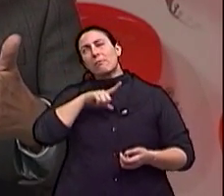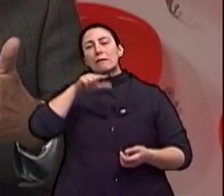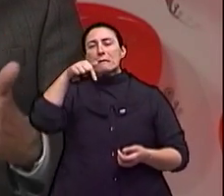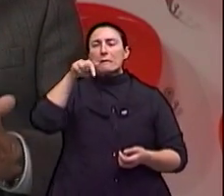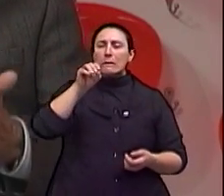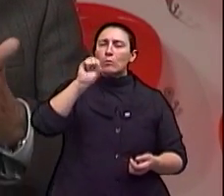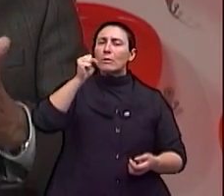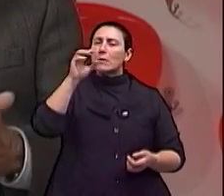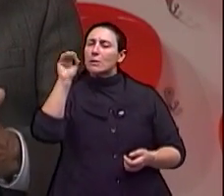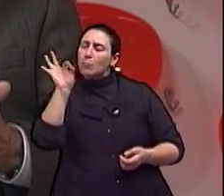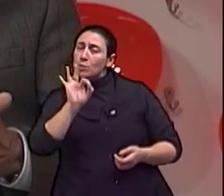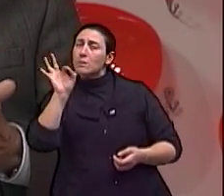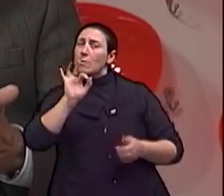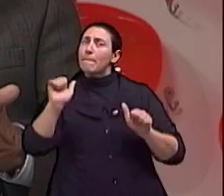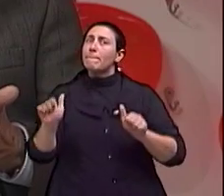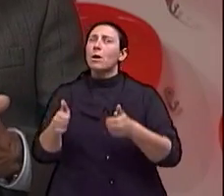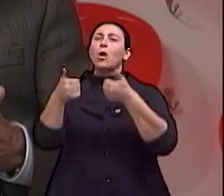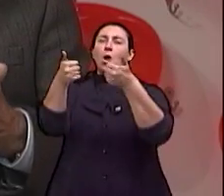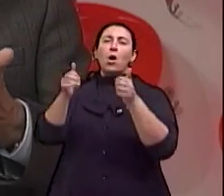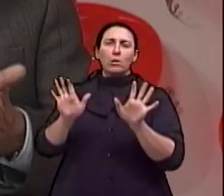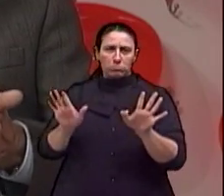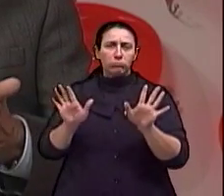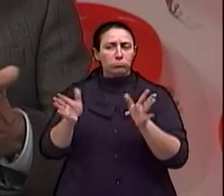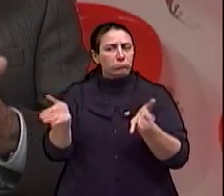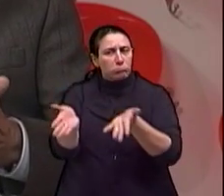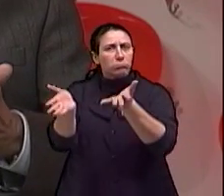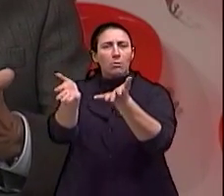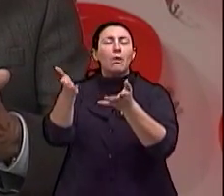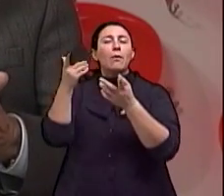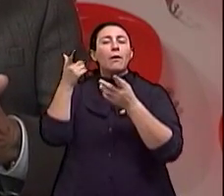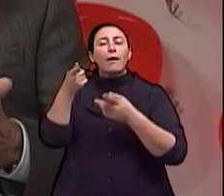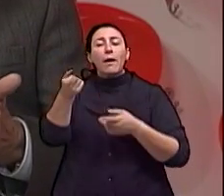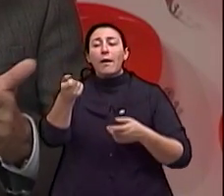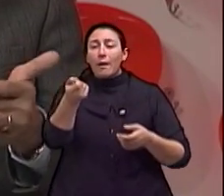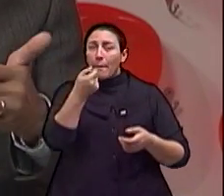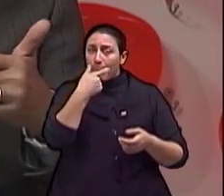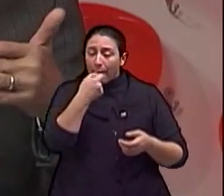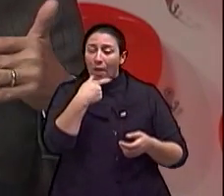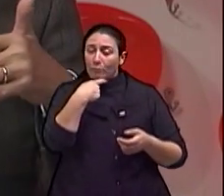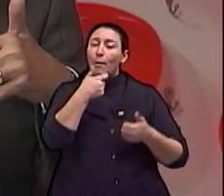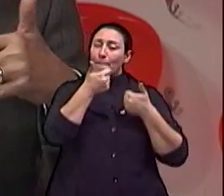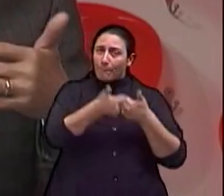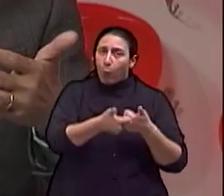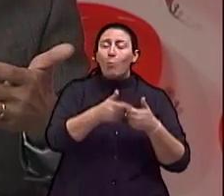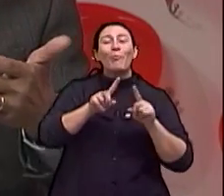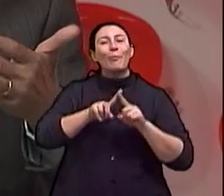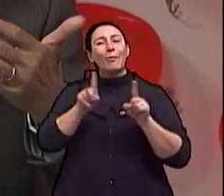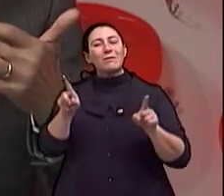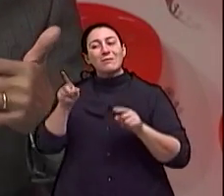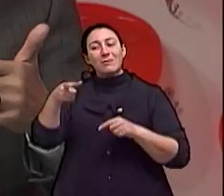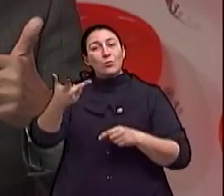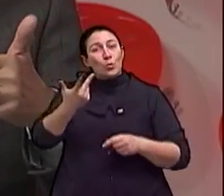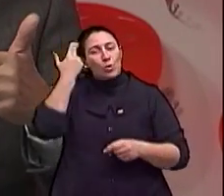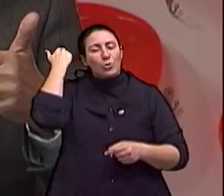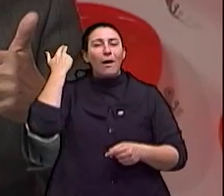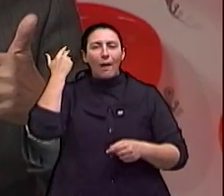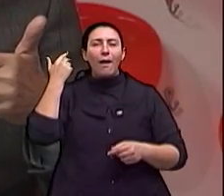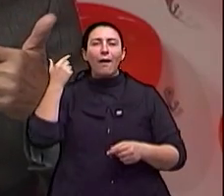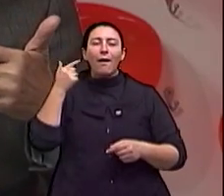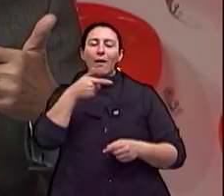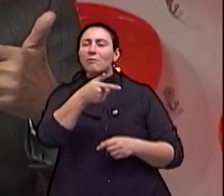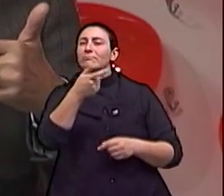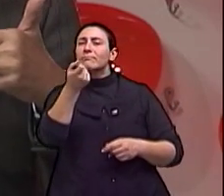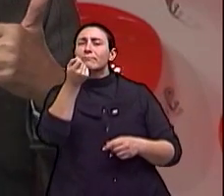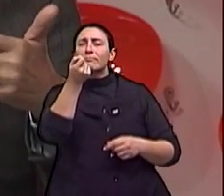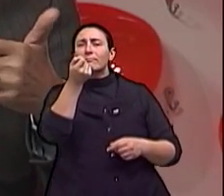80% do melhor momento do dia daquele paciente com remédio. Mas, no caso, então, sendo feita a cirurgia, normalmente o remédio